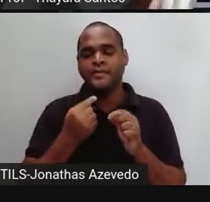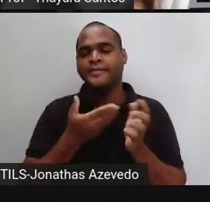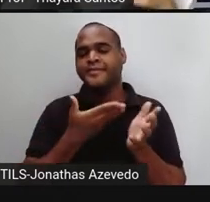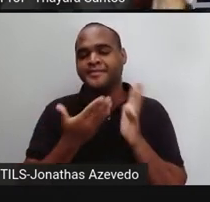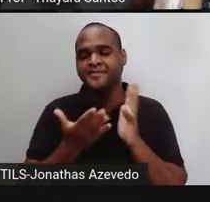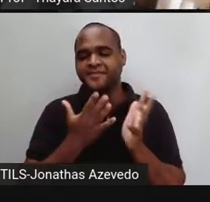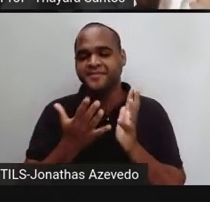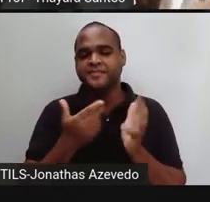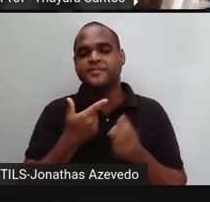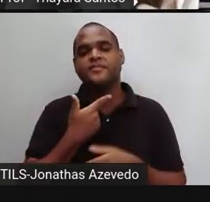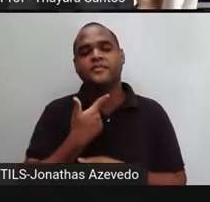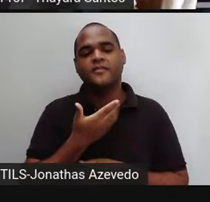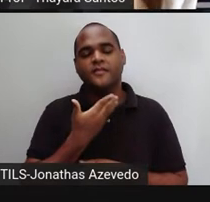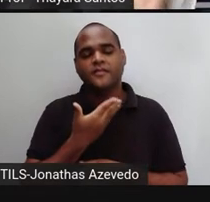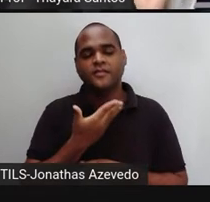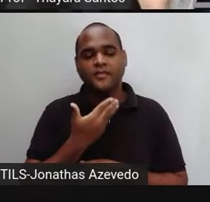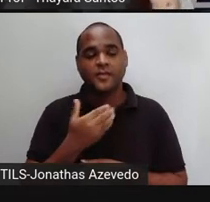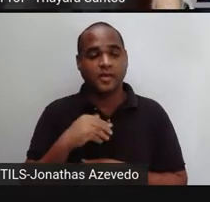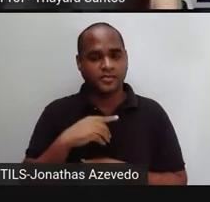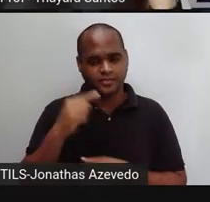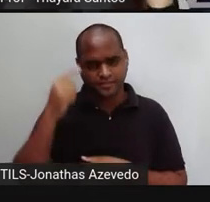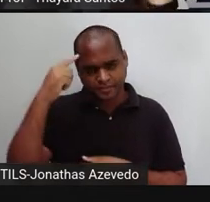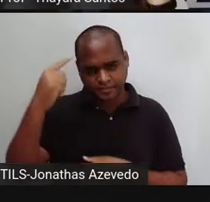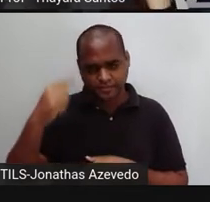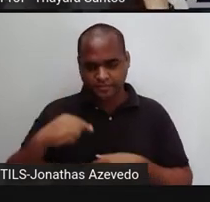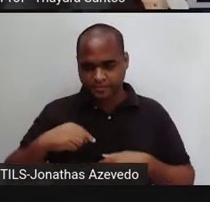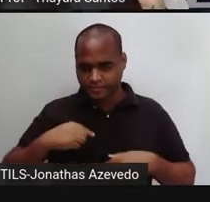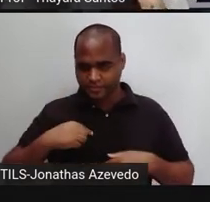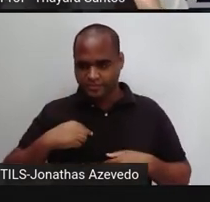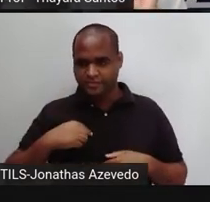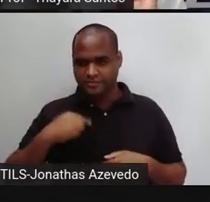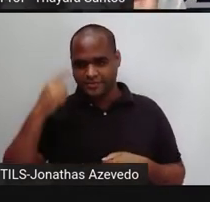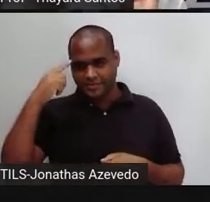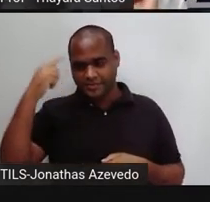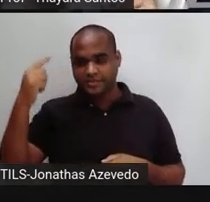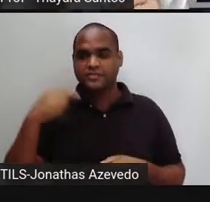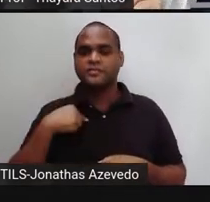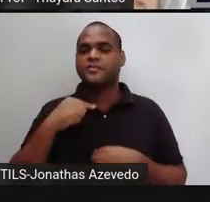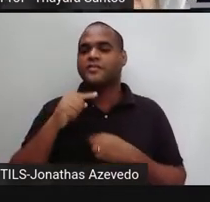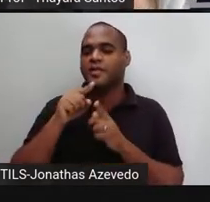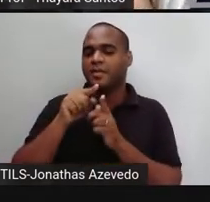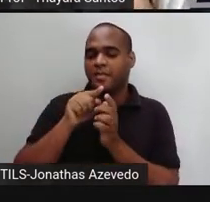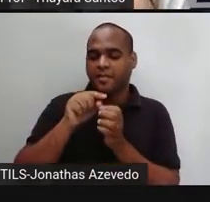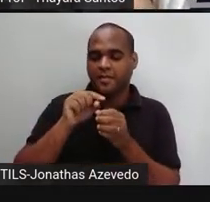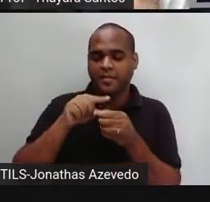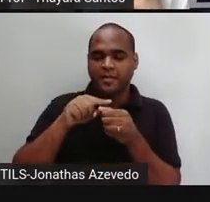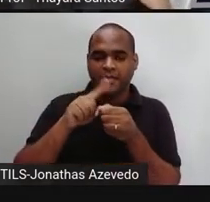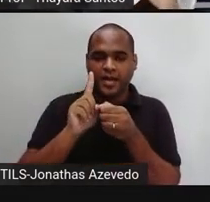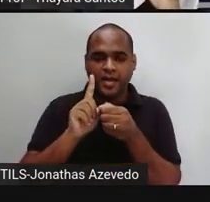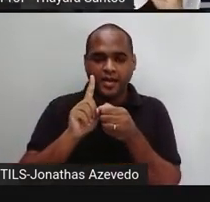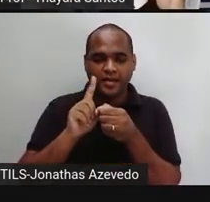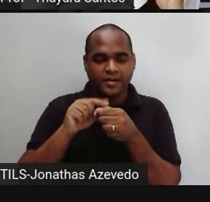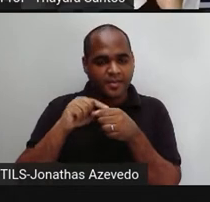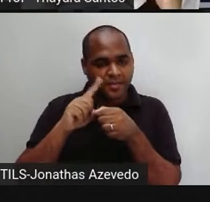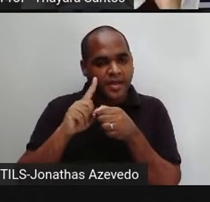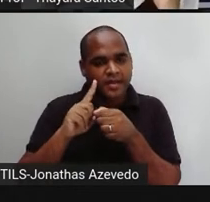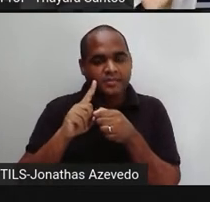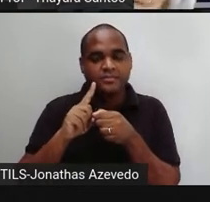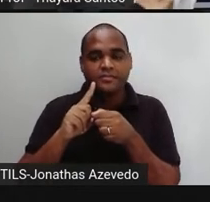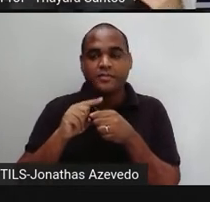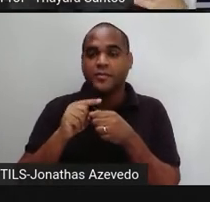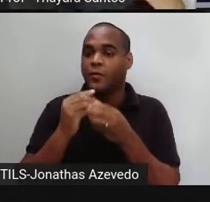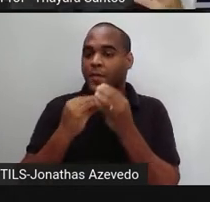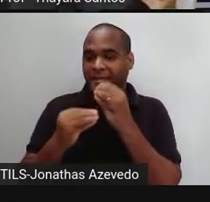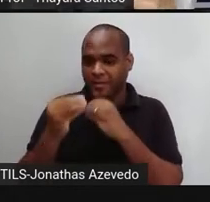Lembra que quando a gente estudou o sistema digestório, eu falei que tinha uma tampinha que ela funcionava para, enquanto a gente está comendo, a gente fecha